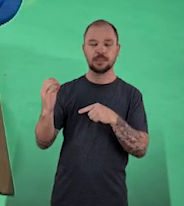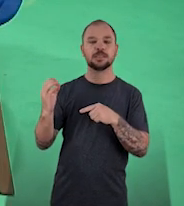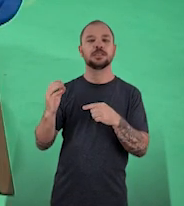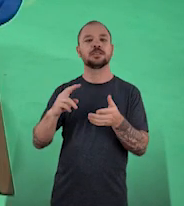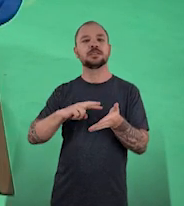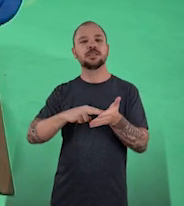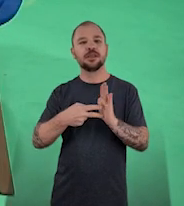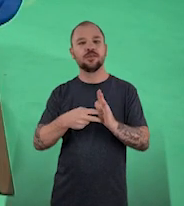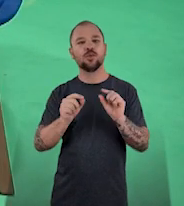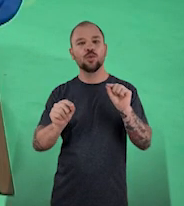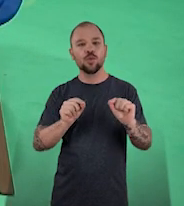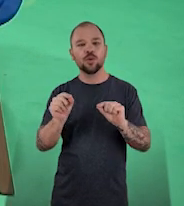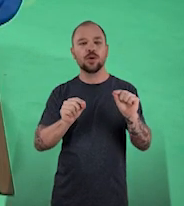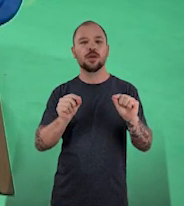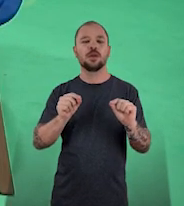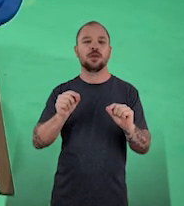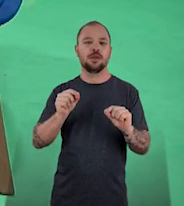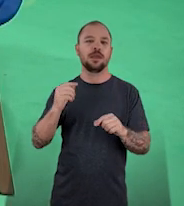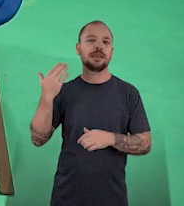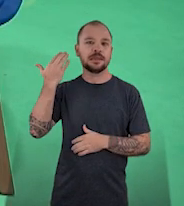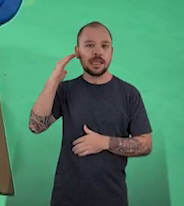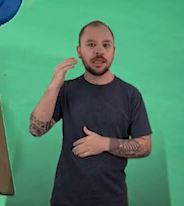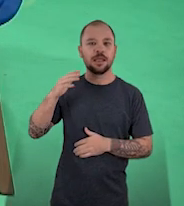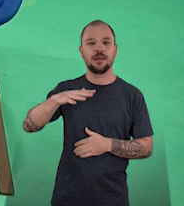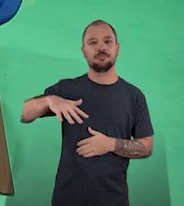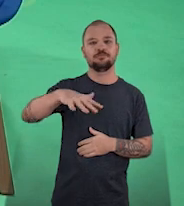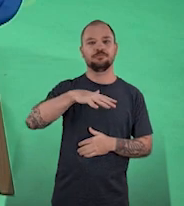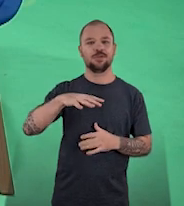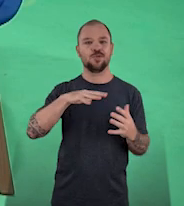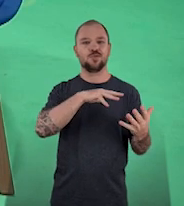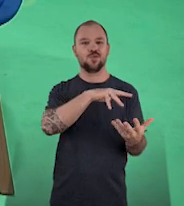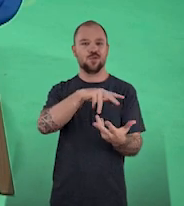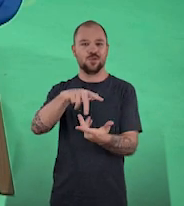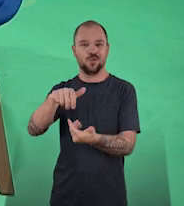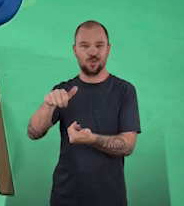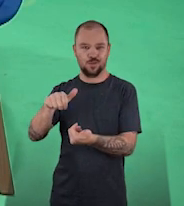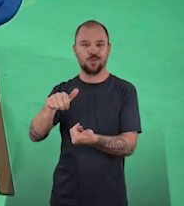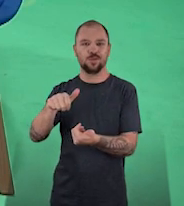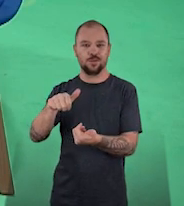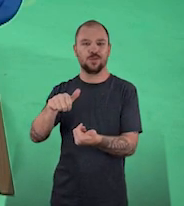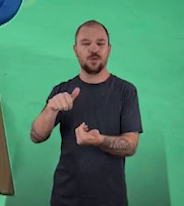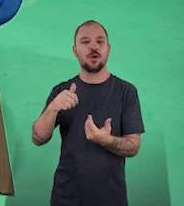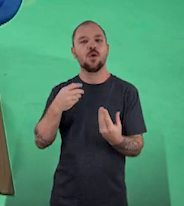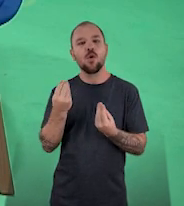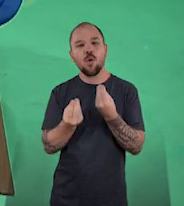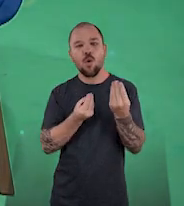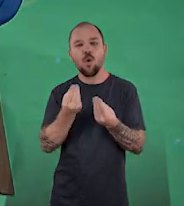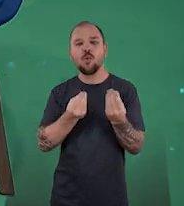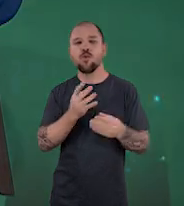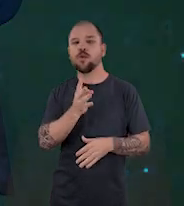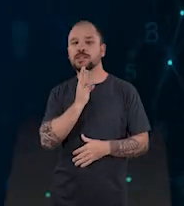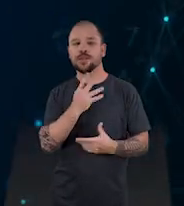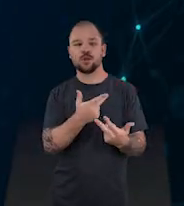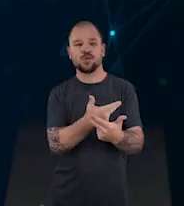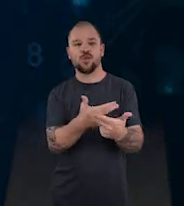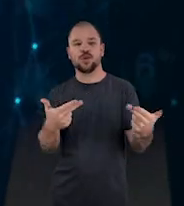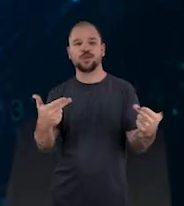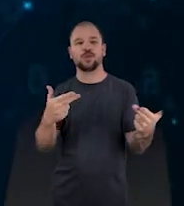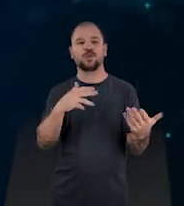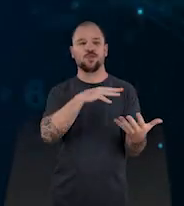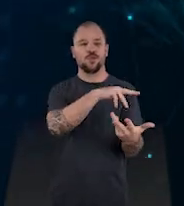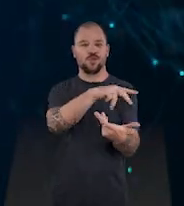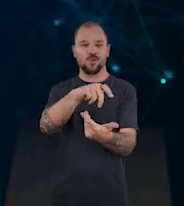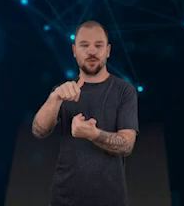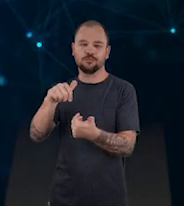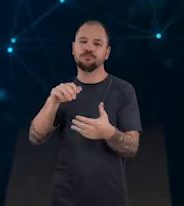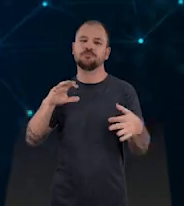a ciência é uma maneira de encarar o mundo, né? Tipo, acho que a maneira de você lidar com o